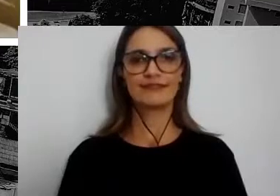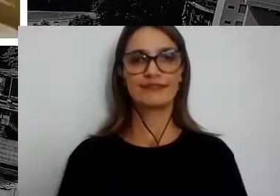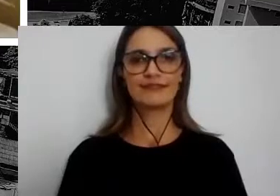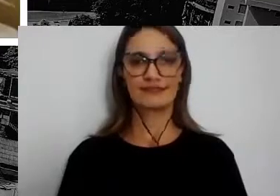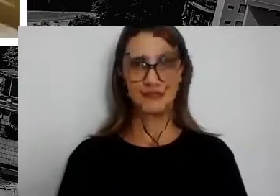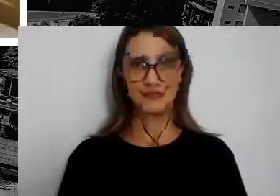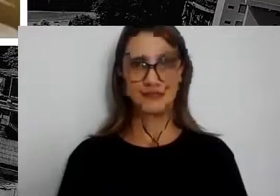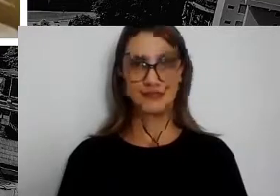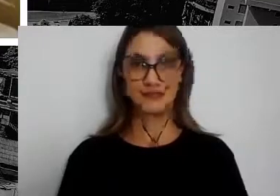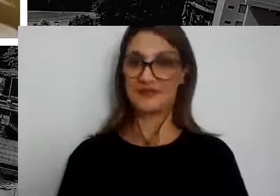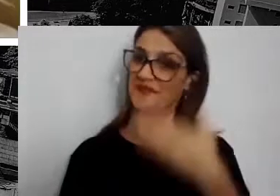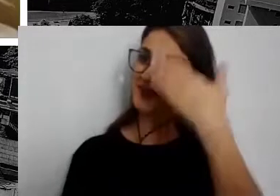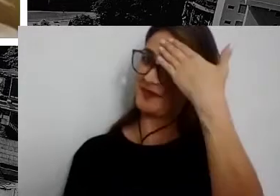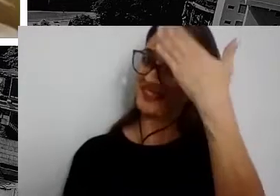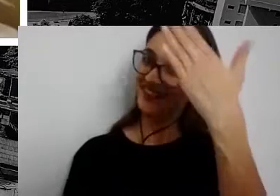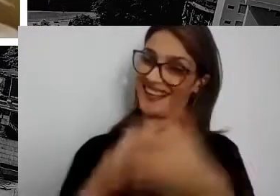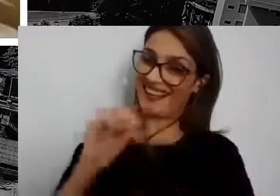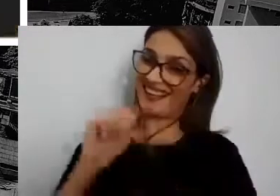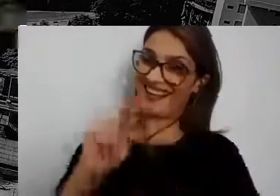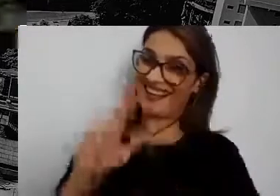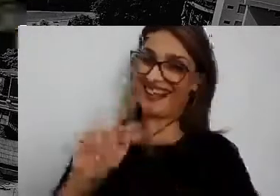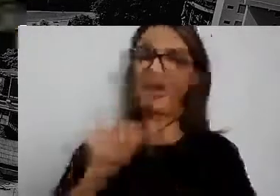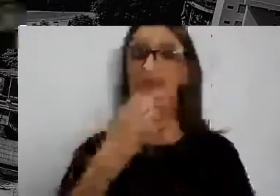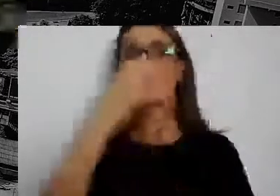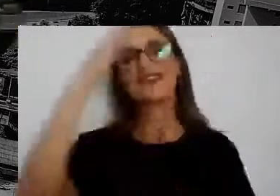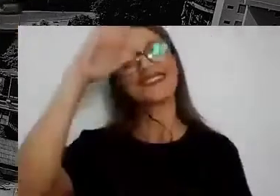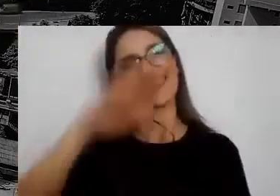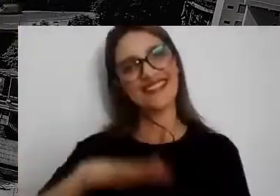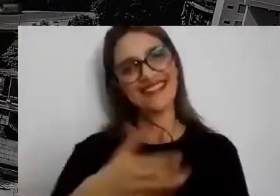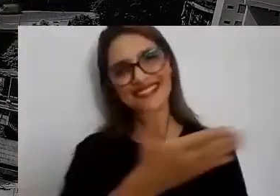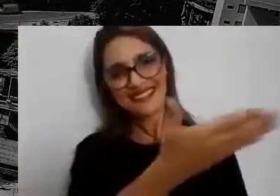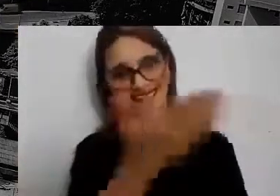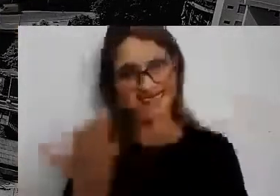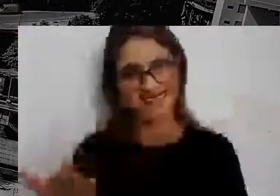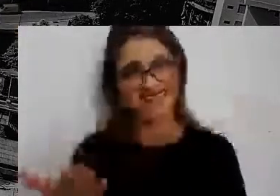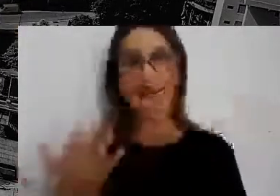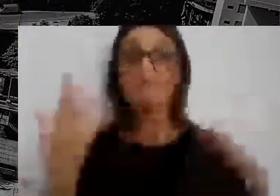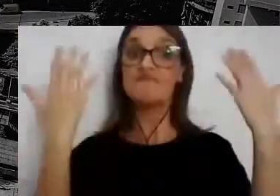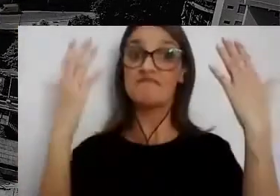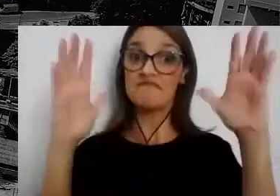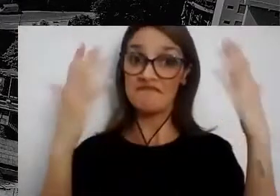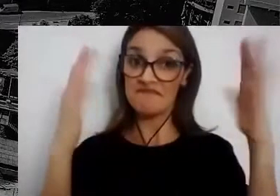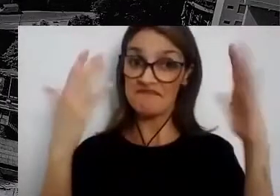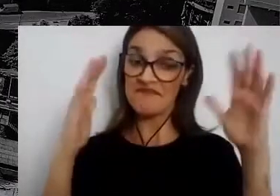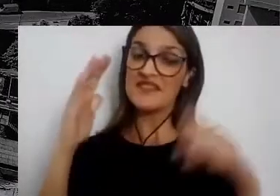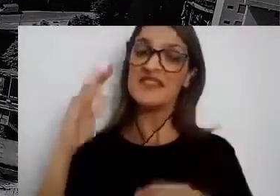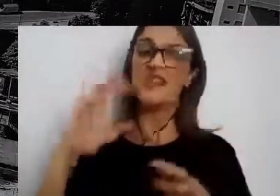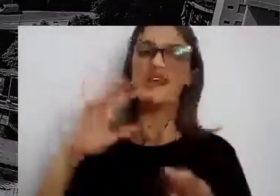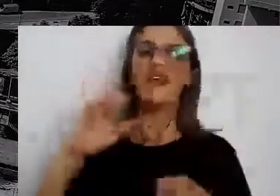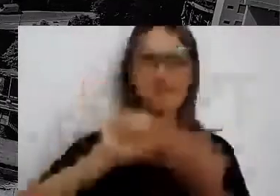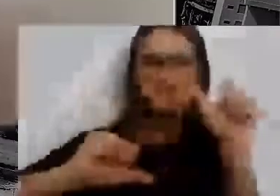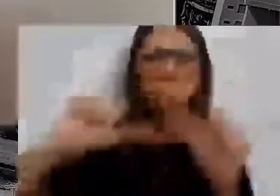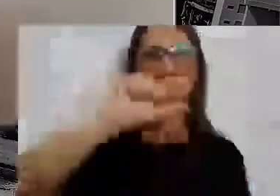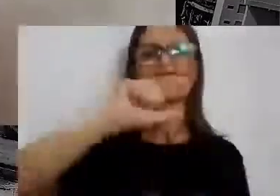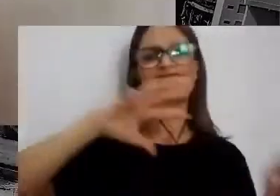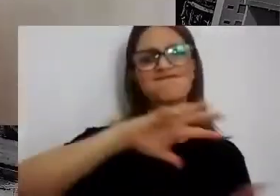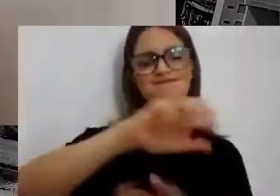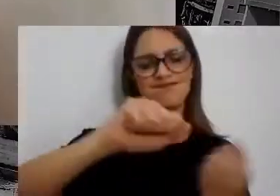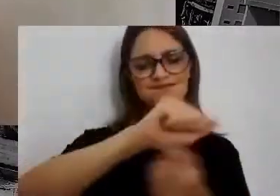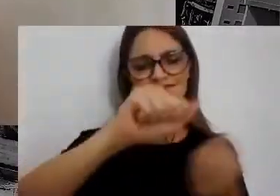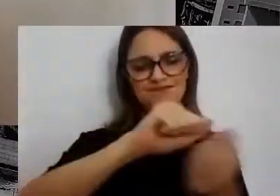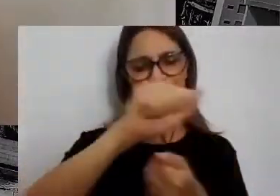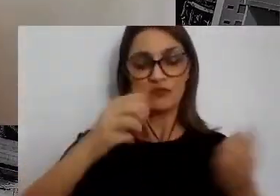Obrigada, Carla. Boa tarde a todos. Primeiramente, parabenizo a iniciativa da Virada Sustentável, promovendo esse